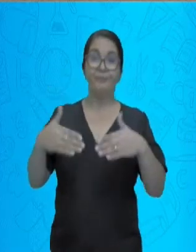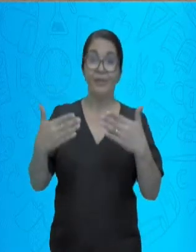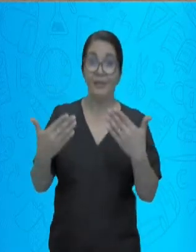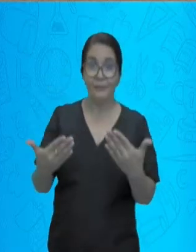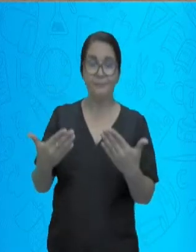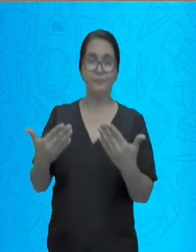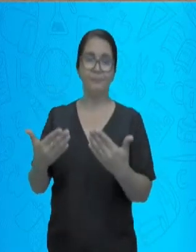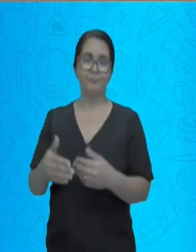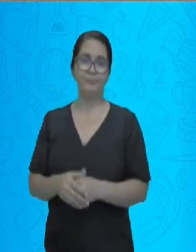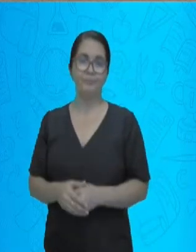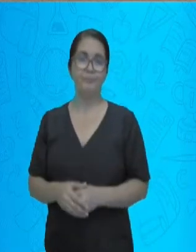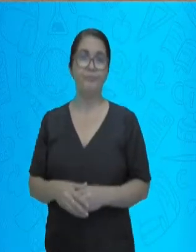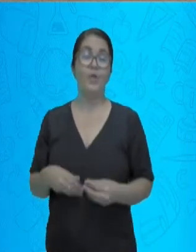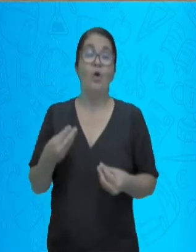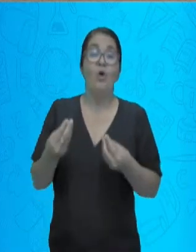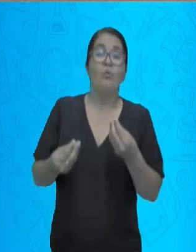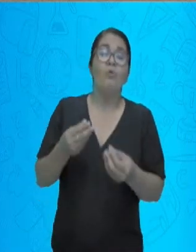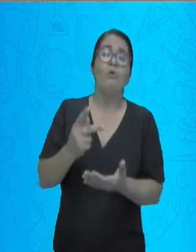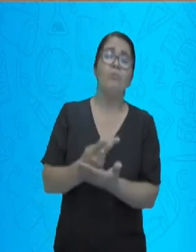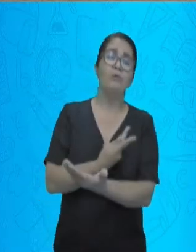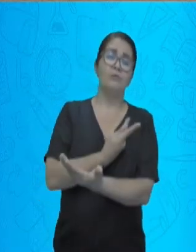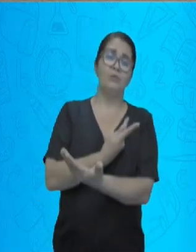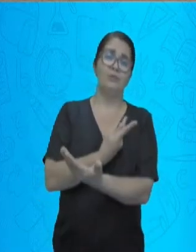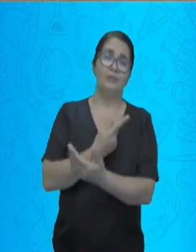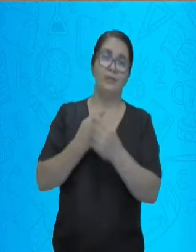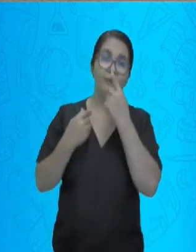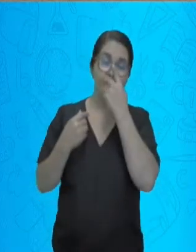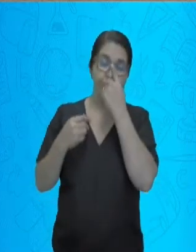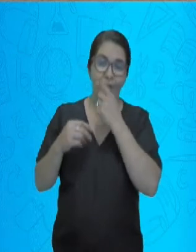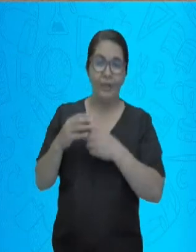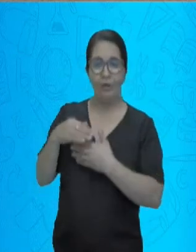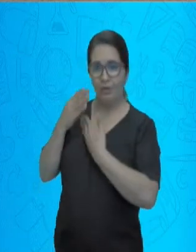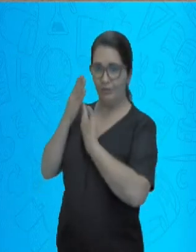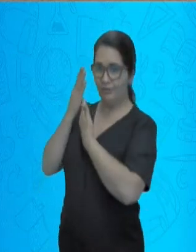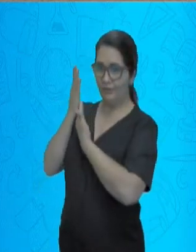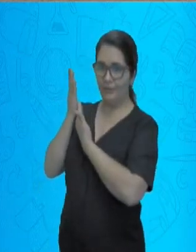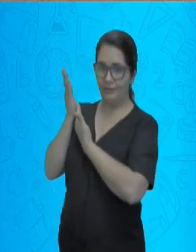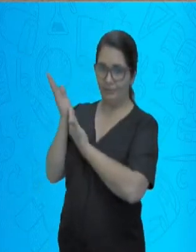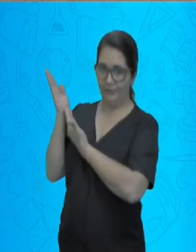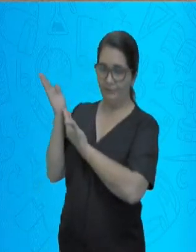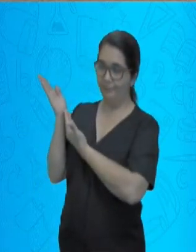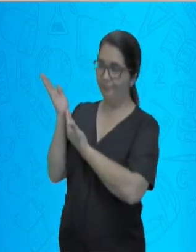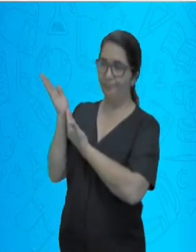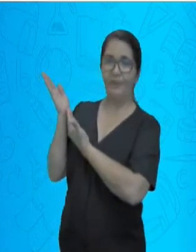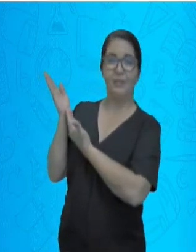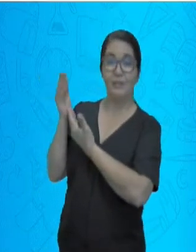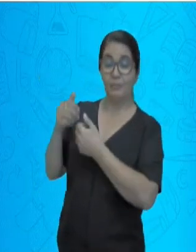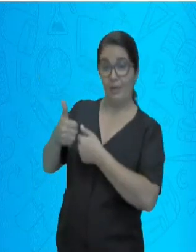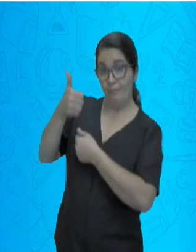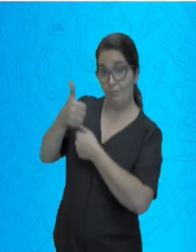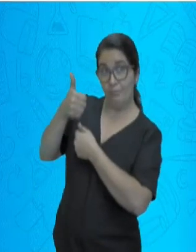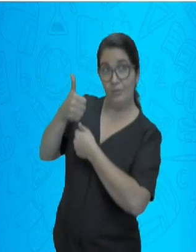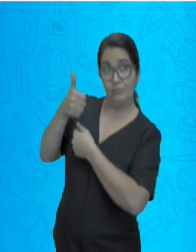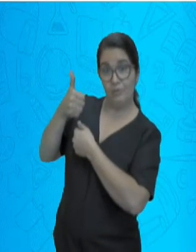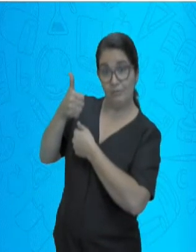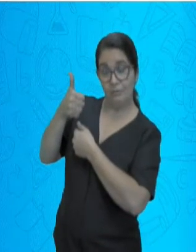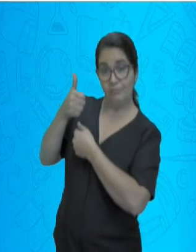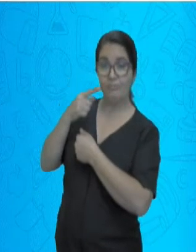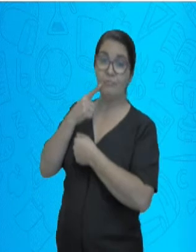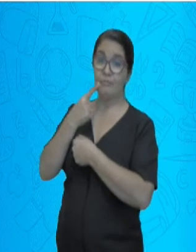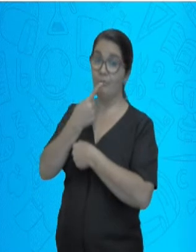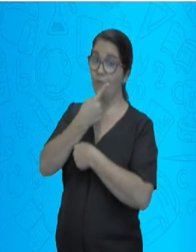Bom, então como que isso acontece? Nós vamos lá em cima, primeiro eu tenho a boca,